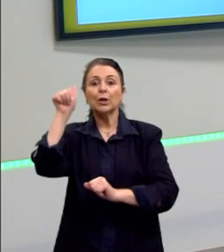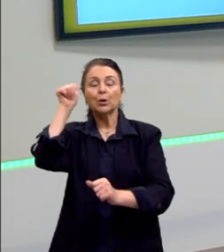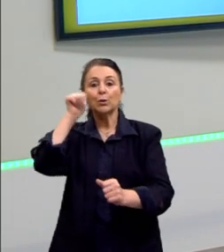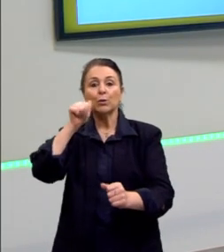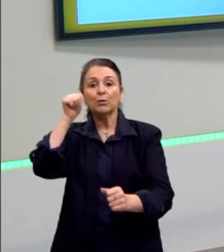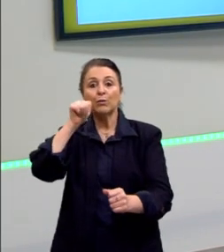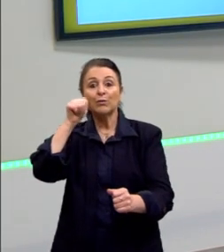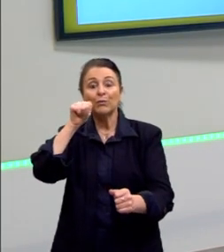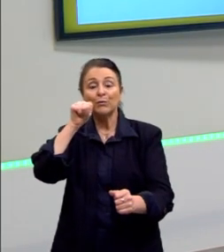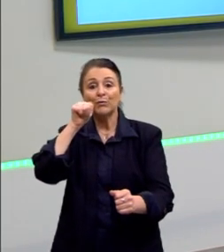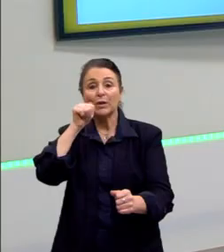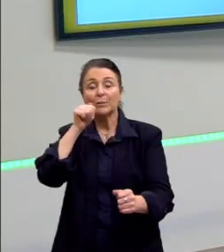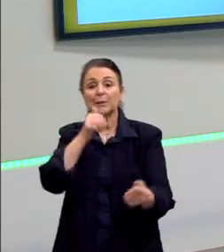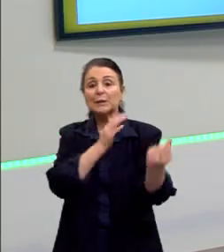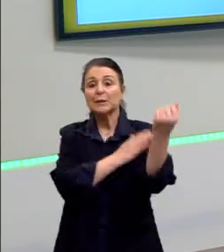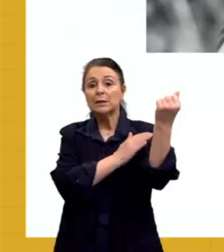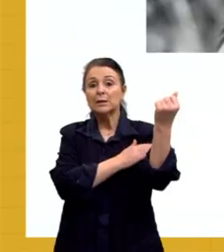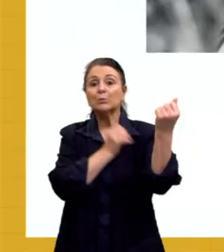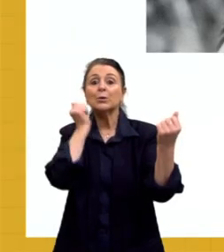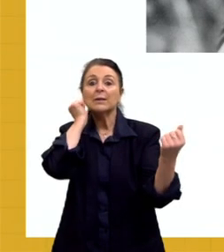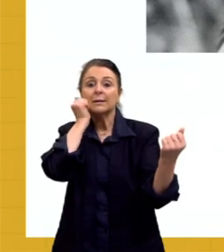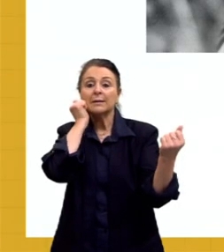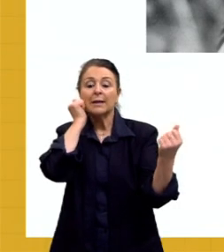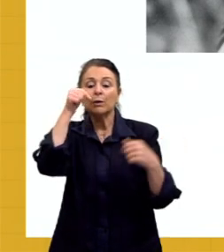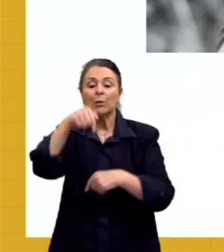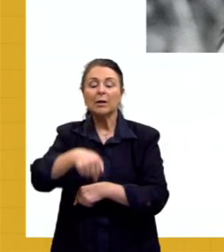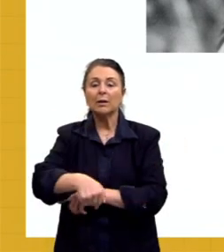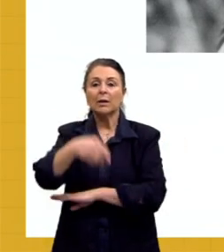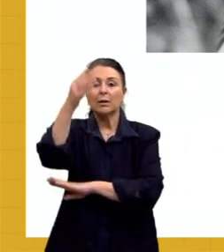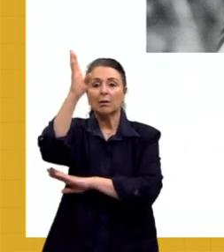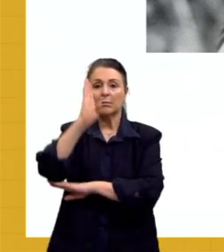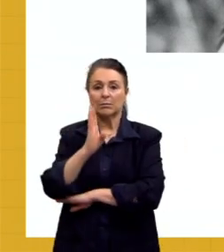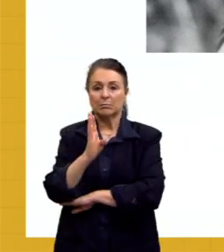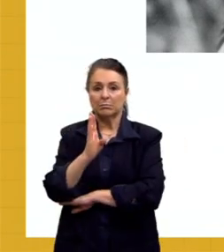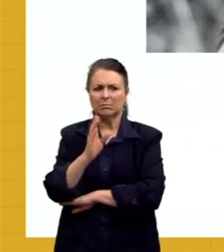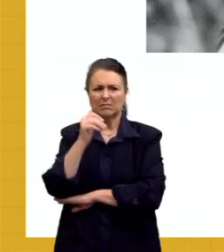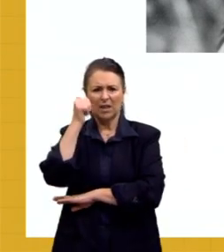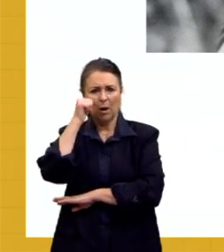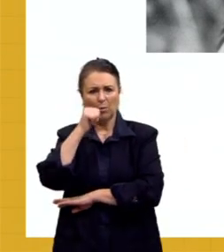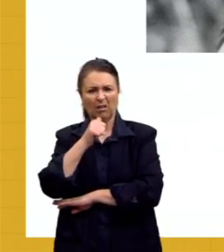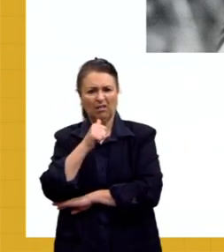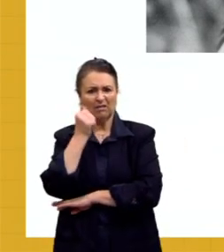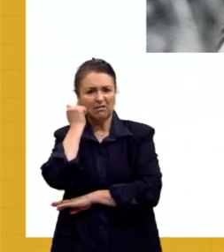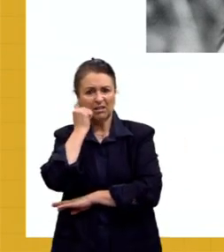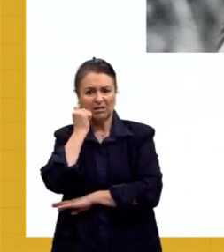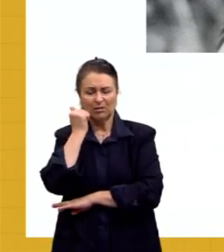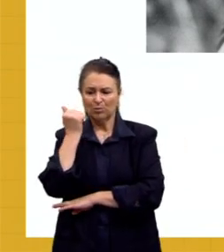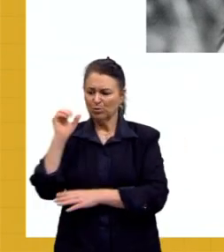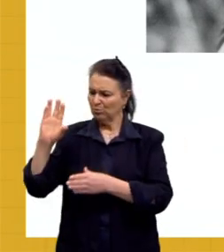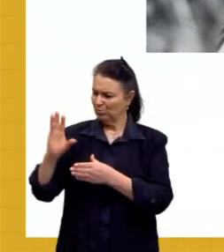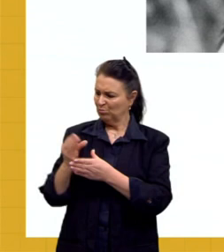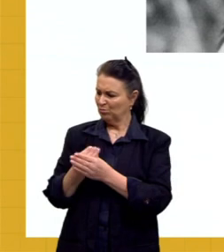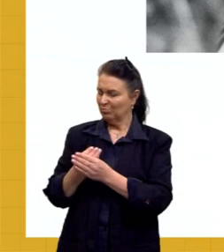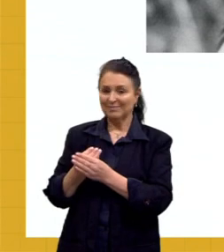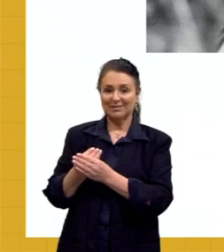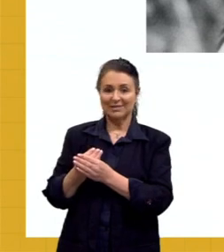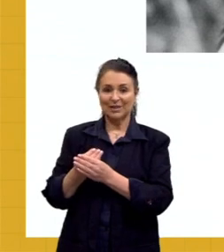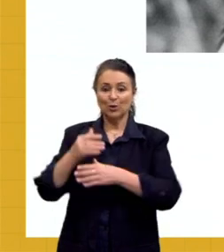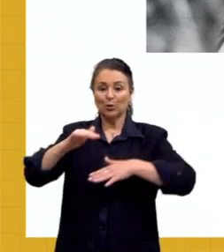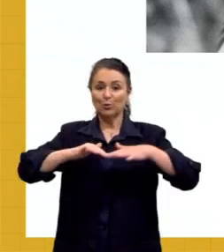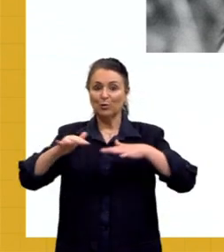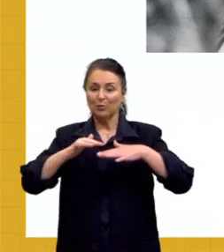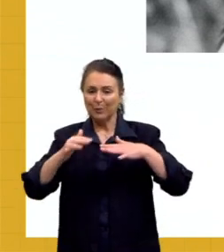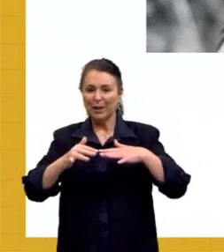negro no Brasil, né? Então, por vezes, as mulheres negras não se sentiam incluídas no feminismo, né? As suas